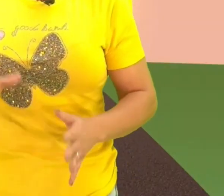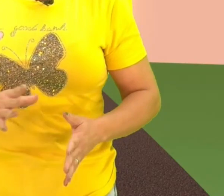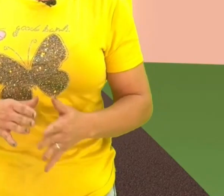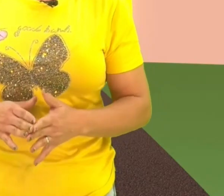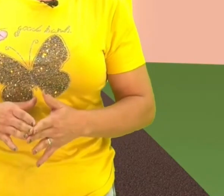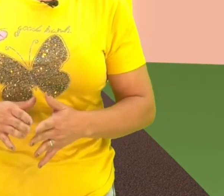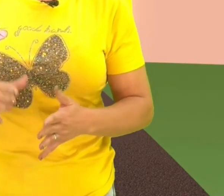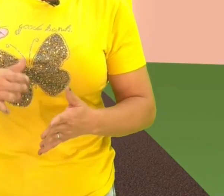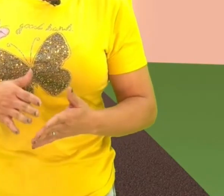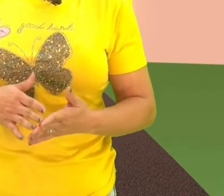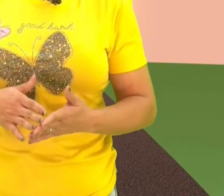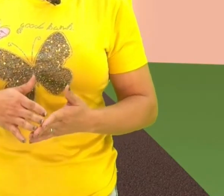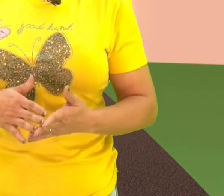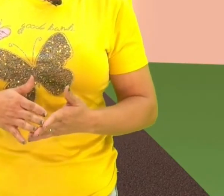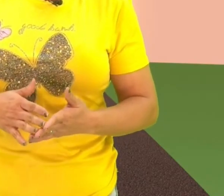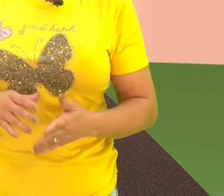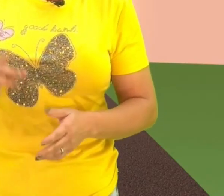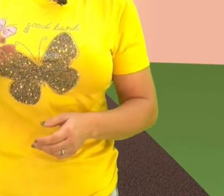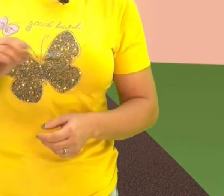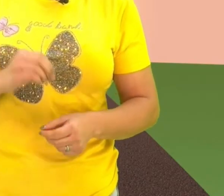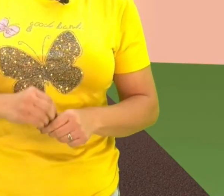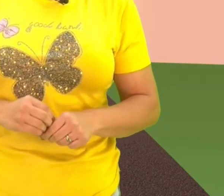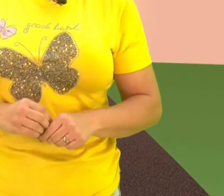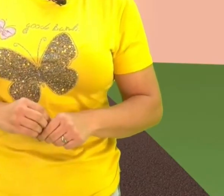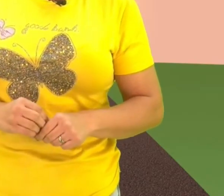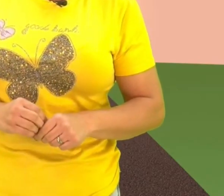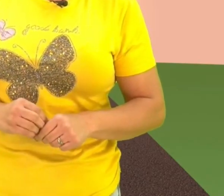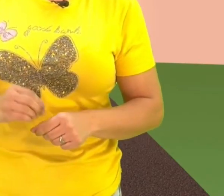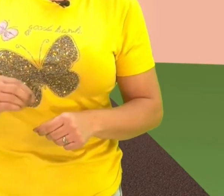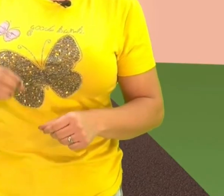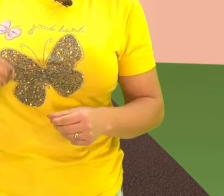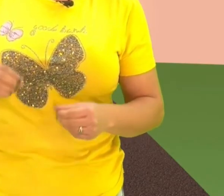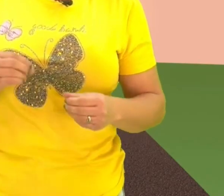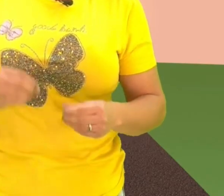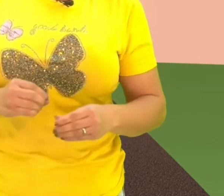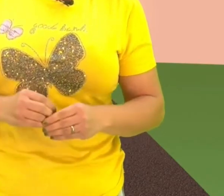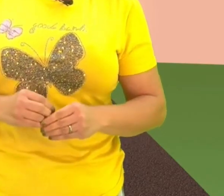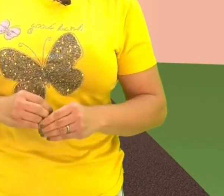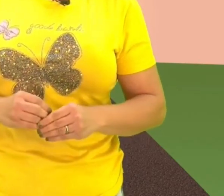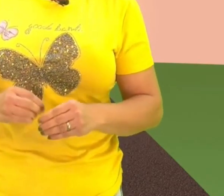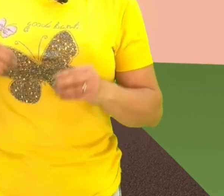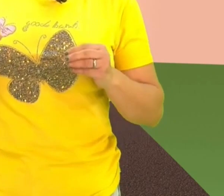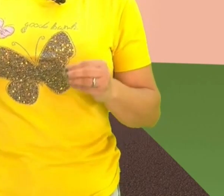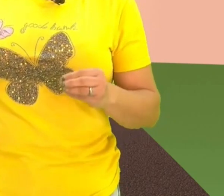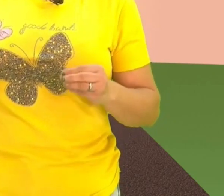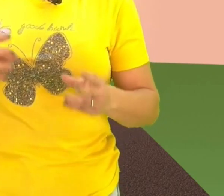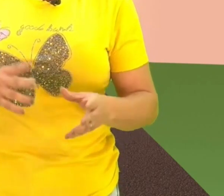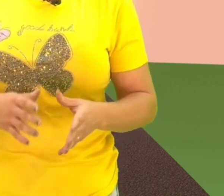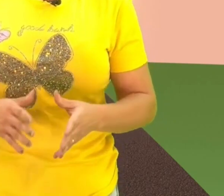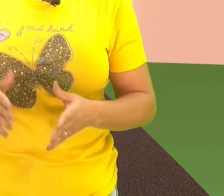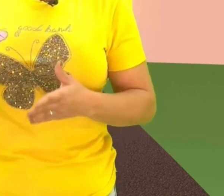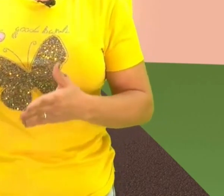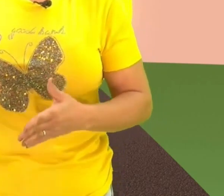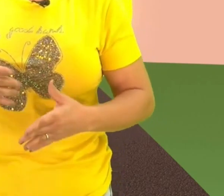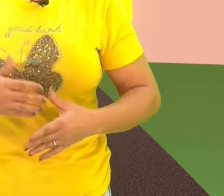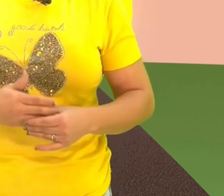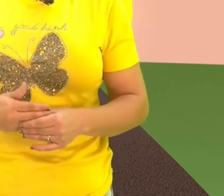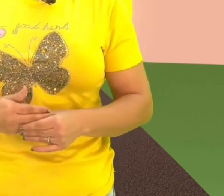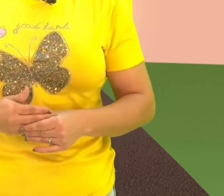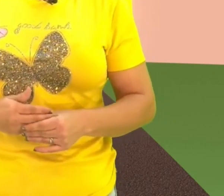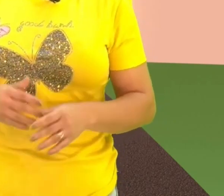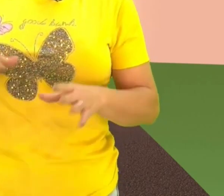simples representações individuais. Mas isso nem sempre é algo positivo. Aí entram os